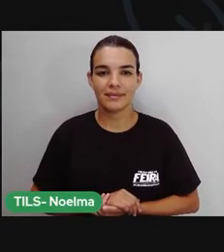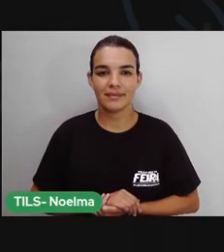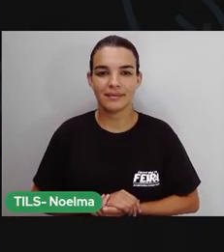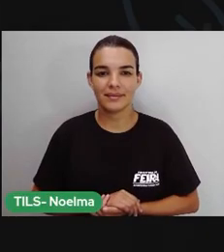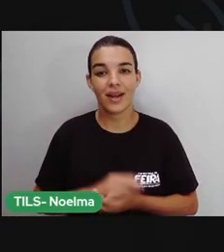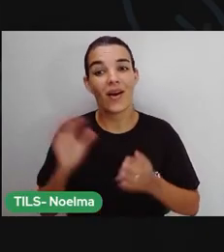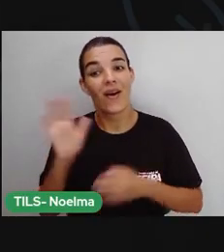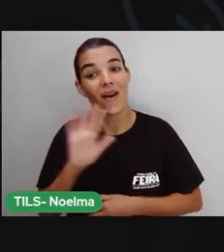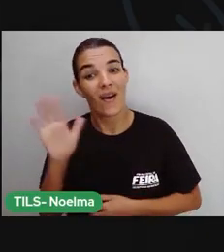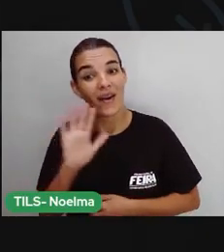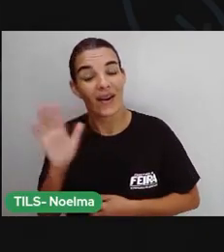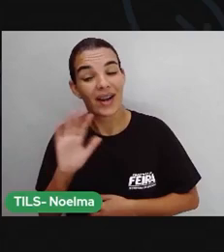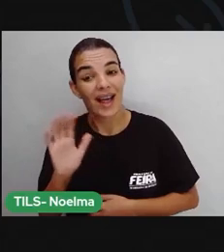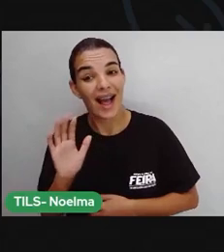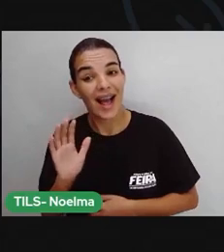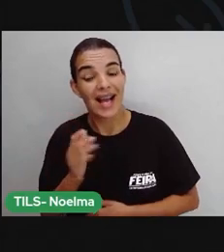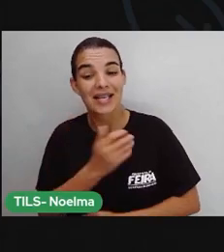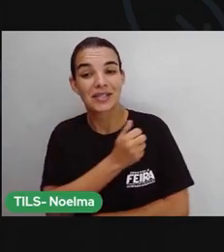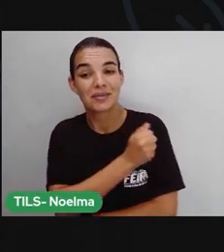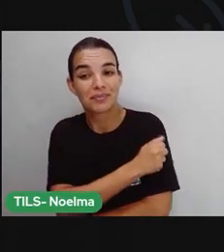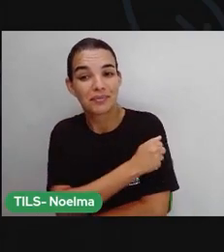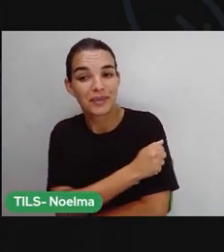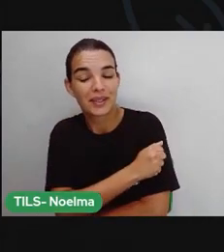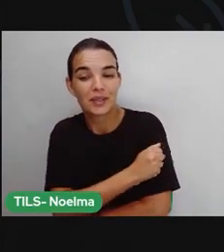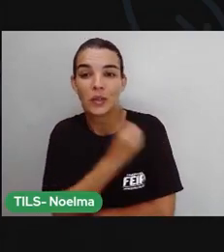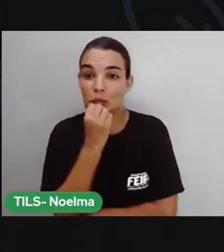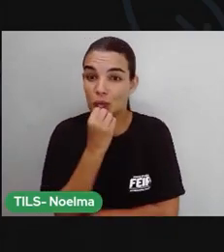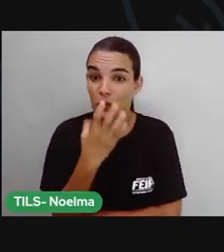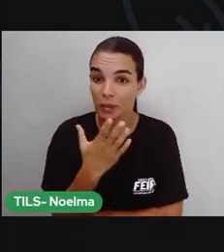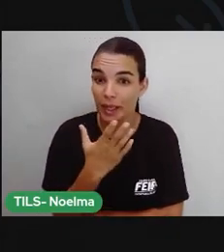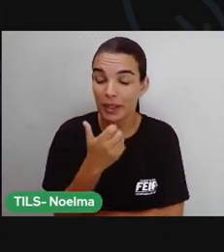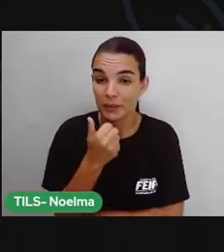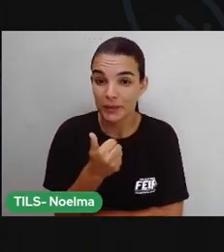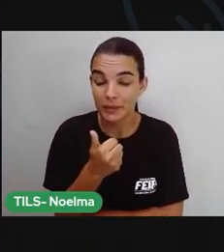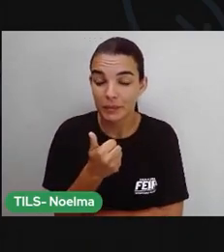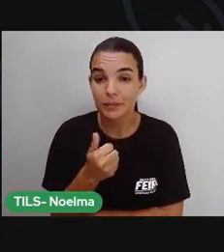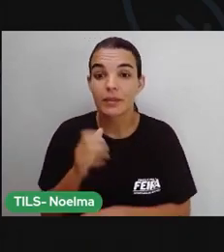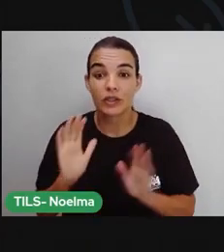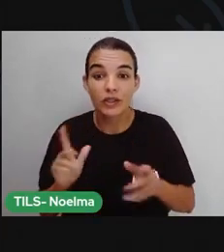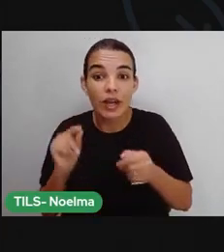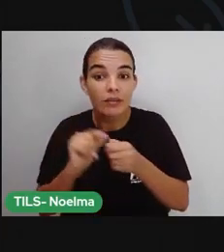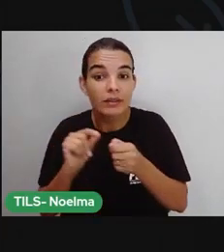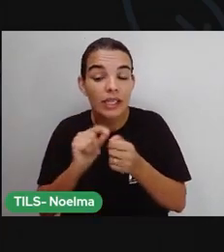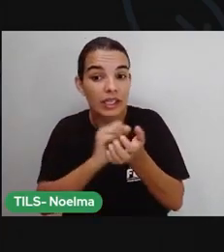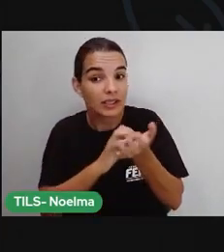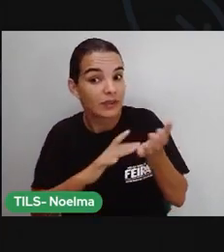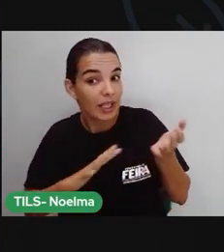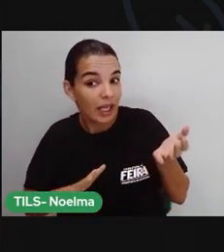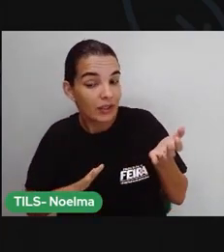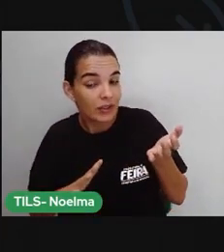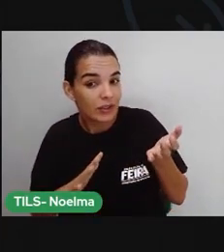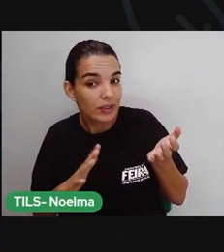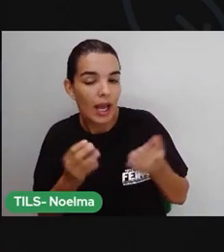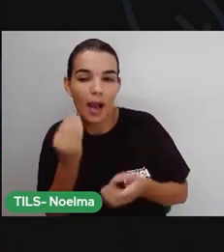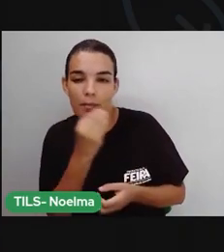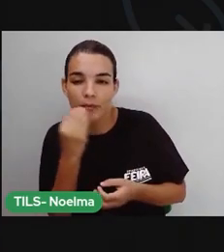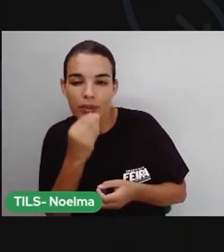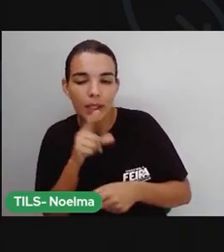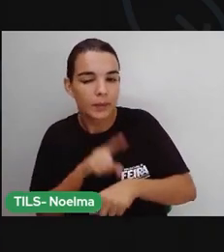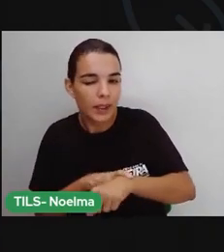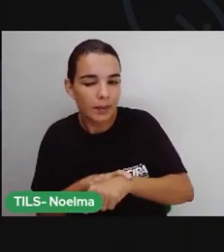Olá, meninos! E aí, tudo bem com vocês? Fizeram a atividade? Aproveitaram um tempinho para tomar a sua água?